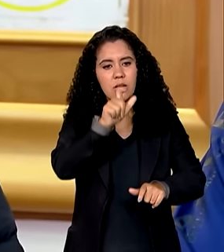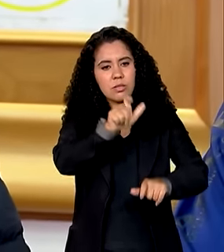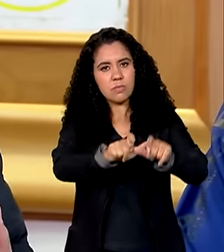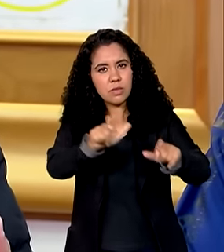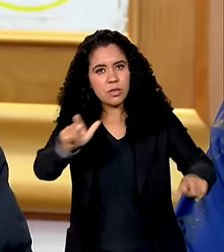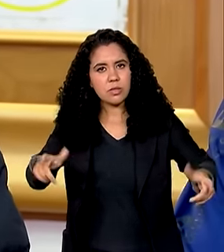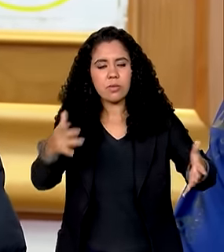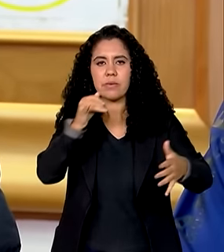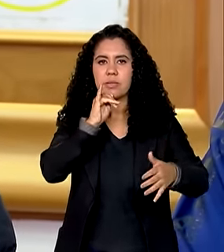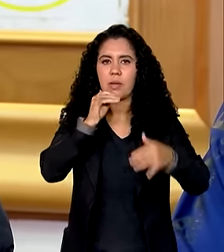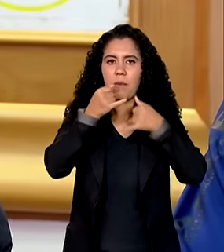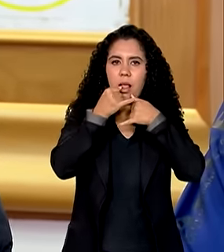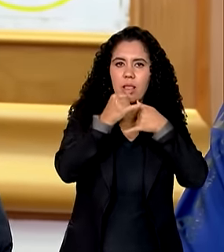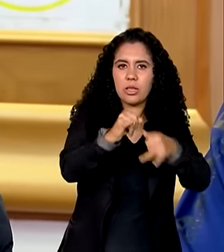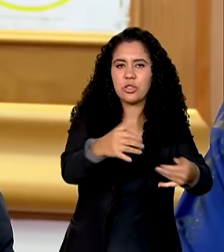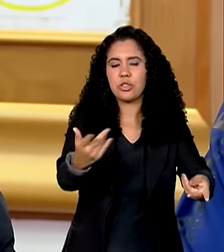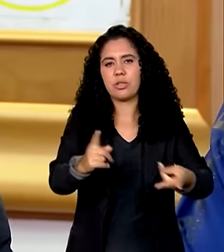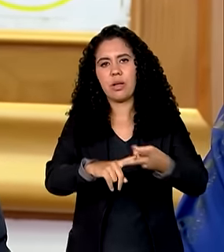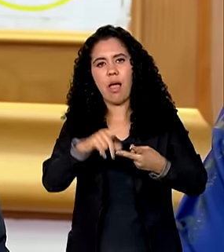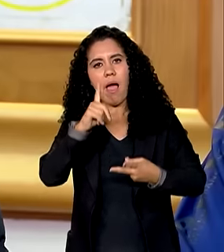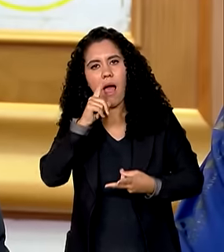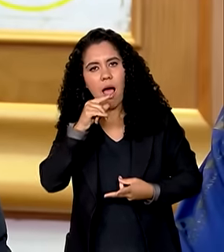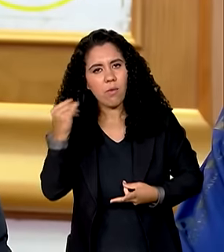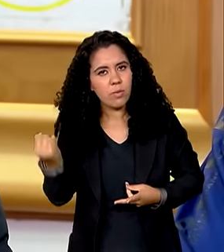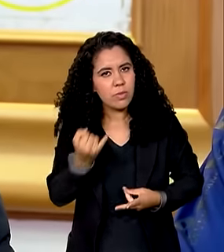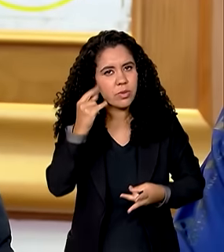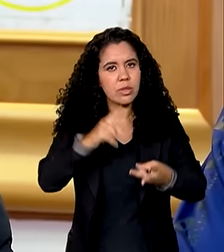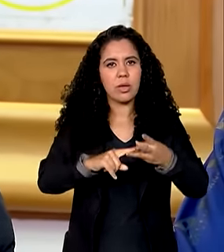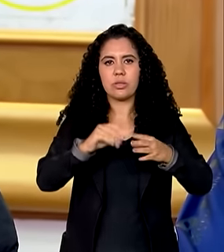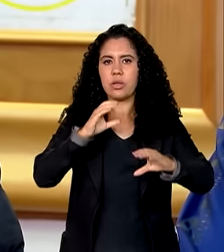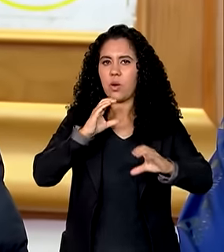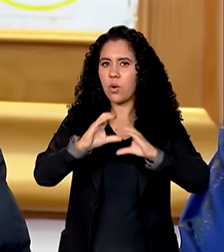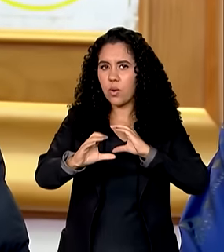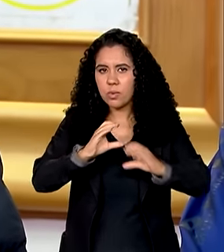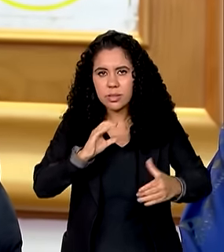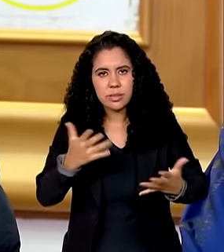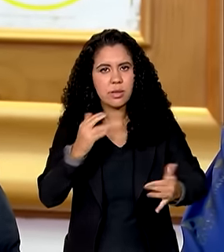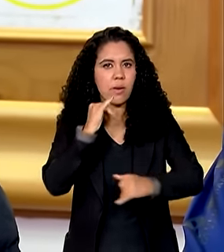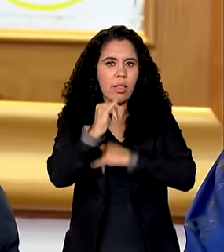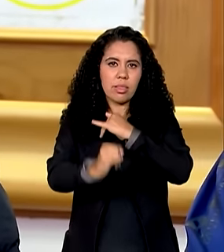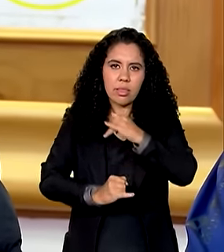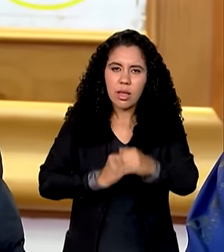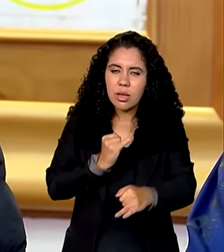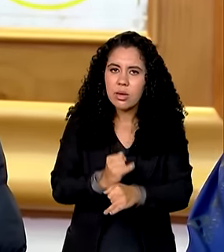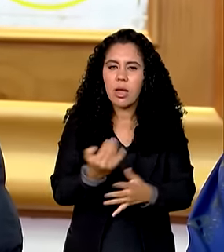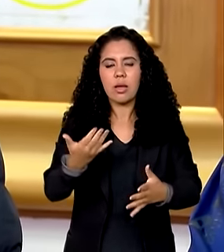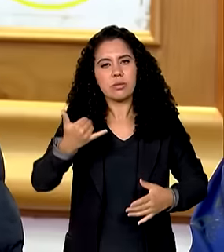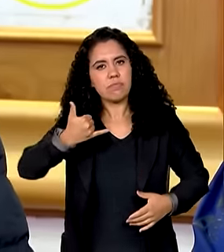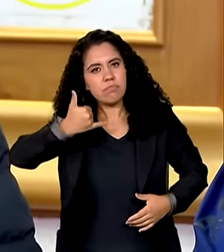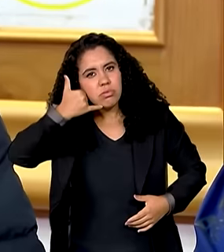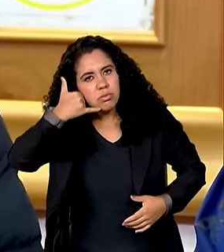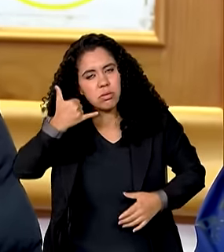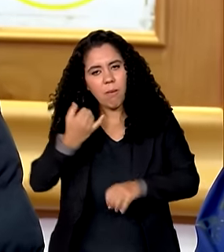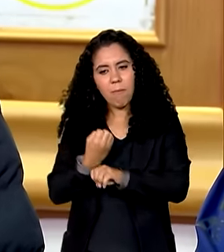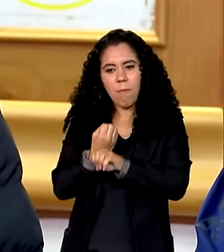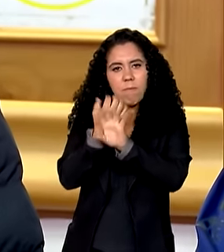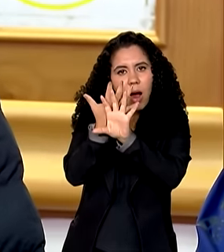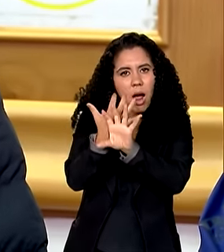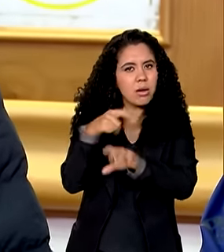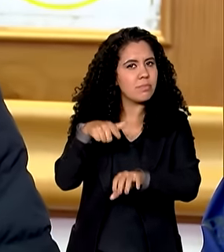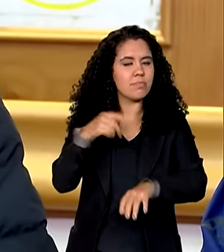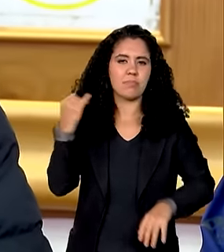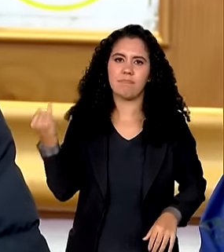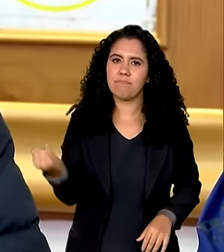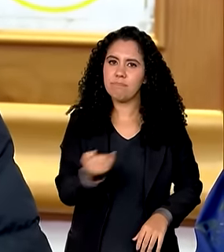como energia assim como água a comunicação a internet a telefonia se tornou um item fundamental